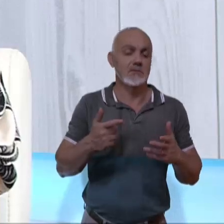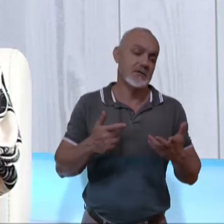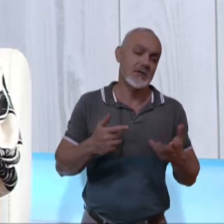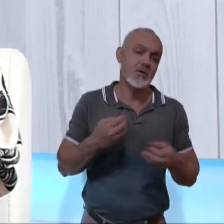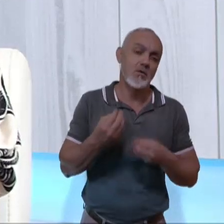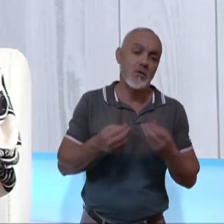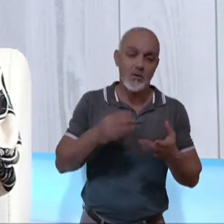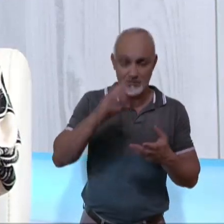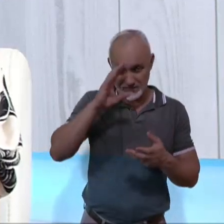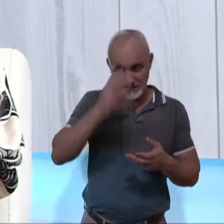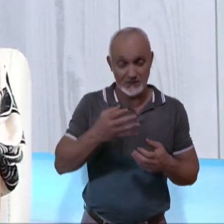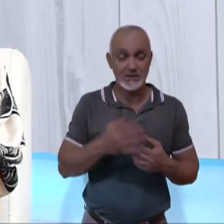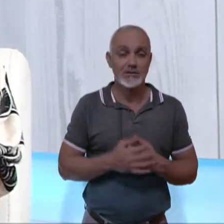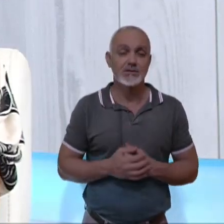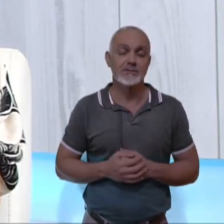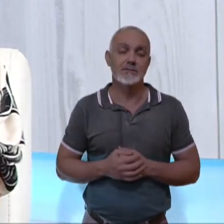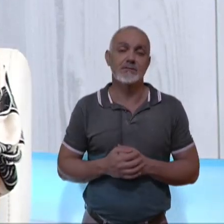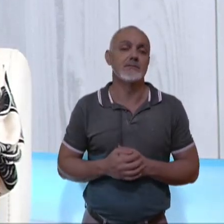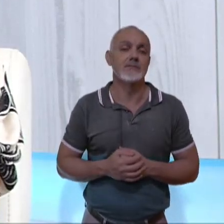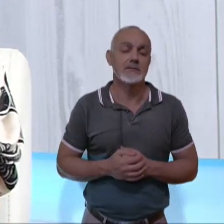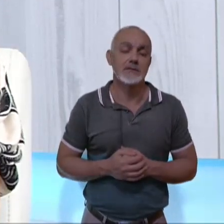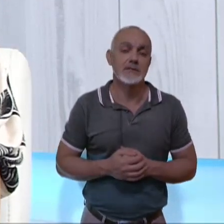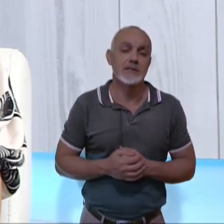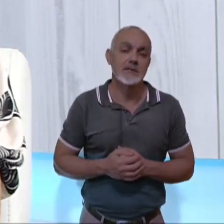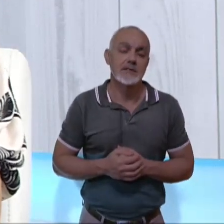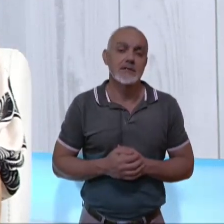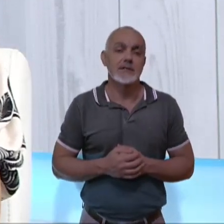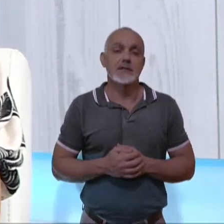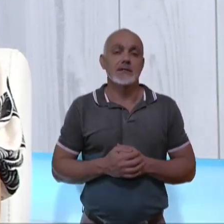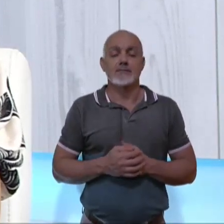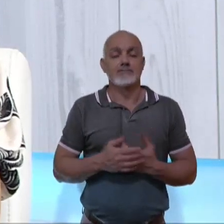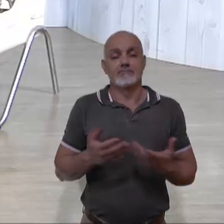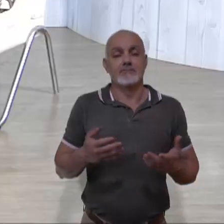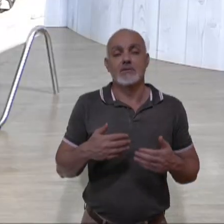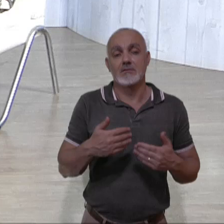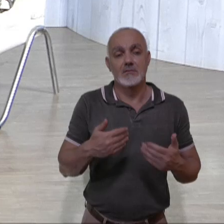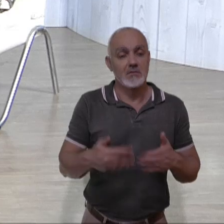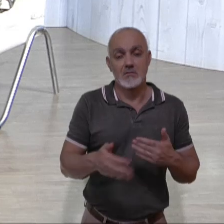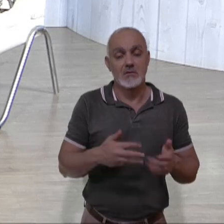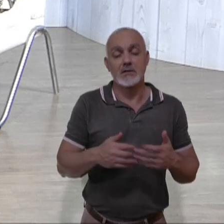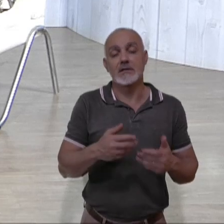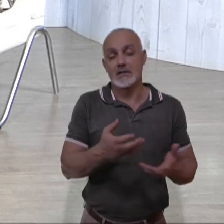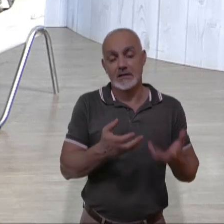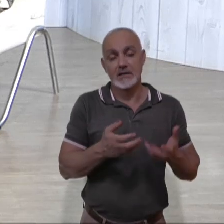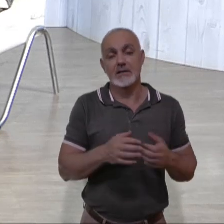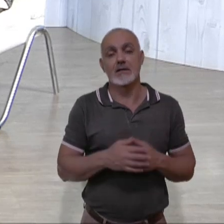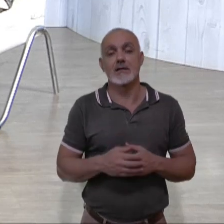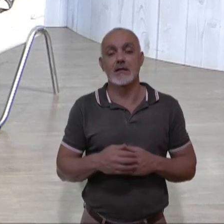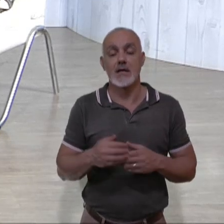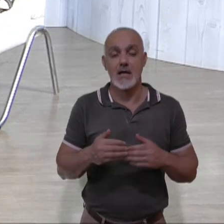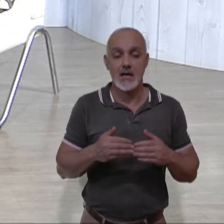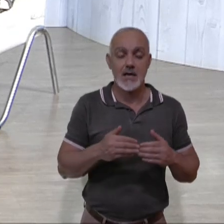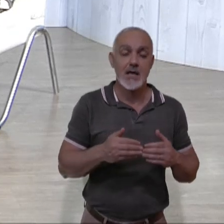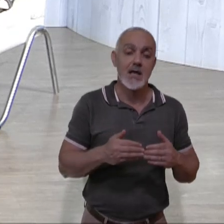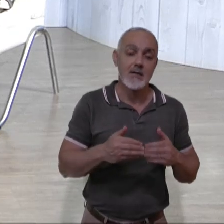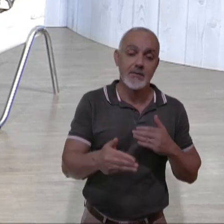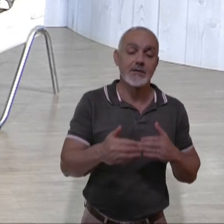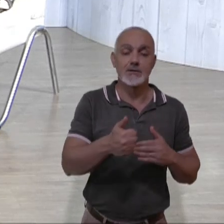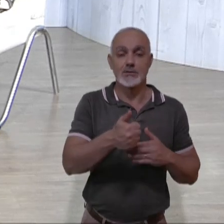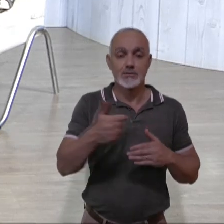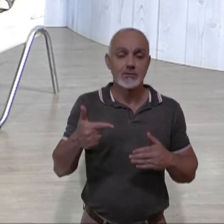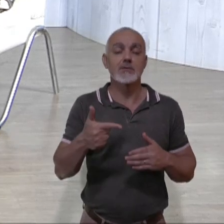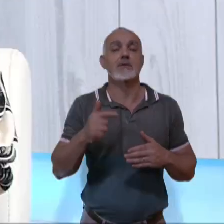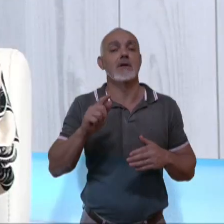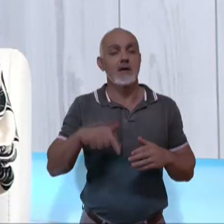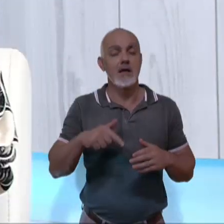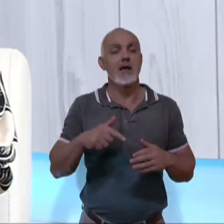de Um discernimento, né? Ainda que ele queira. Certo. Então, partir dos 12 anos, ele é